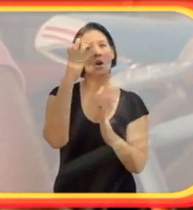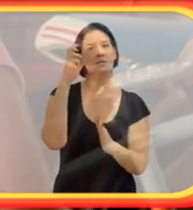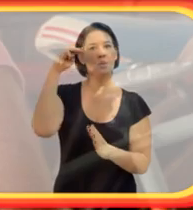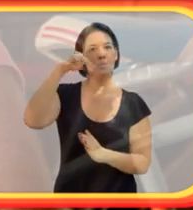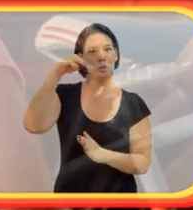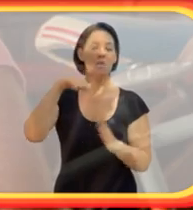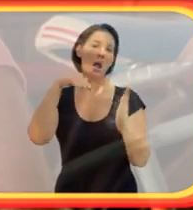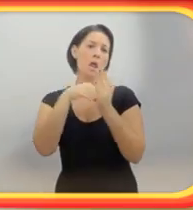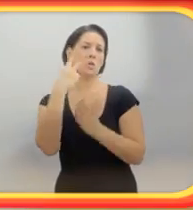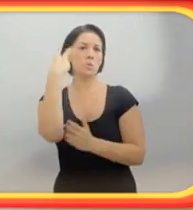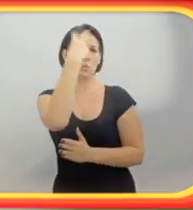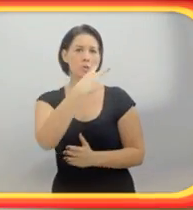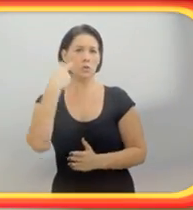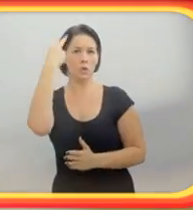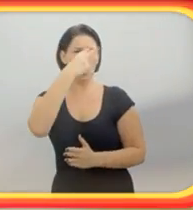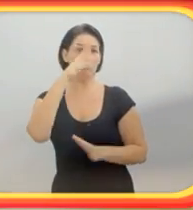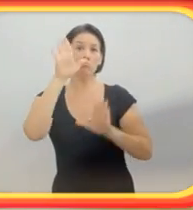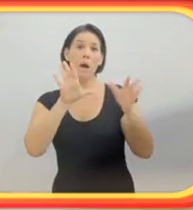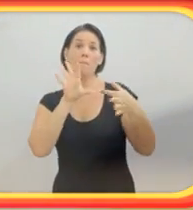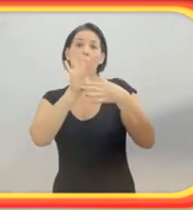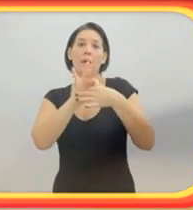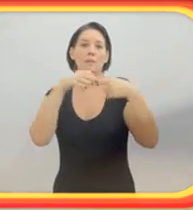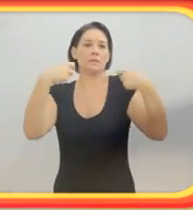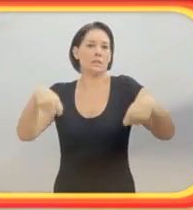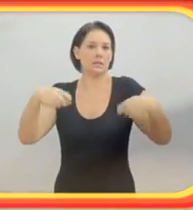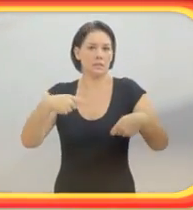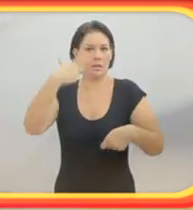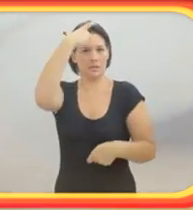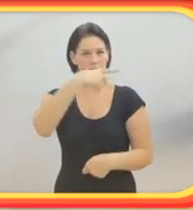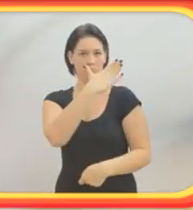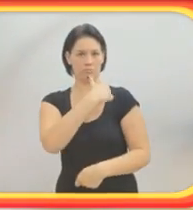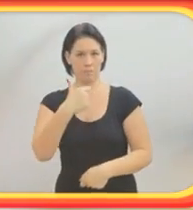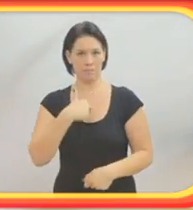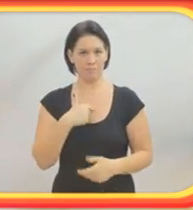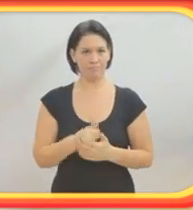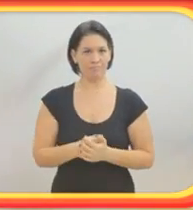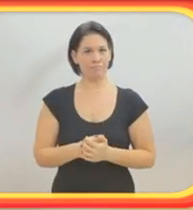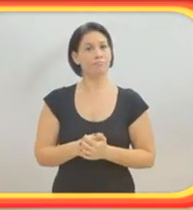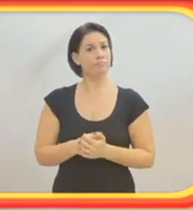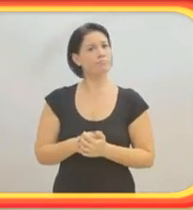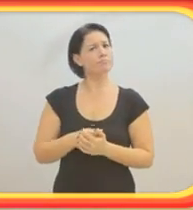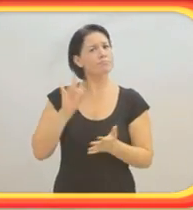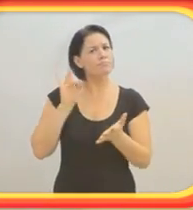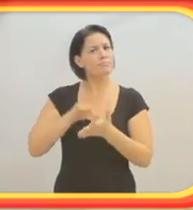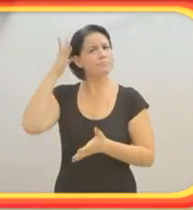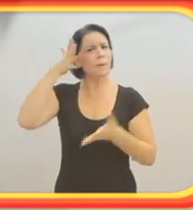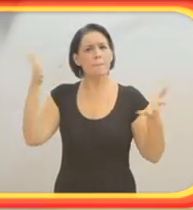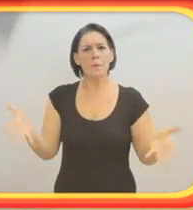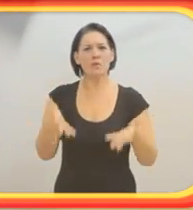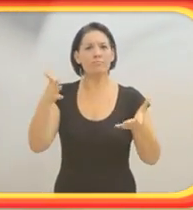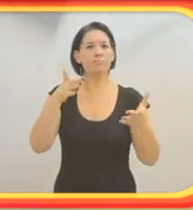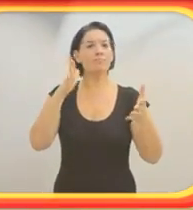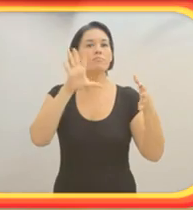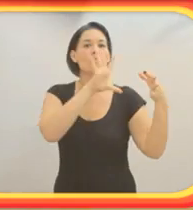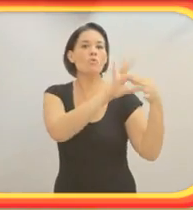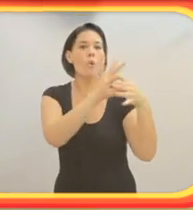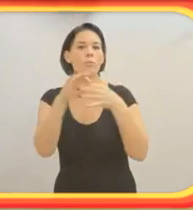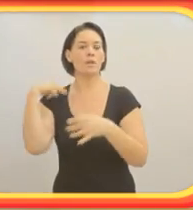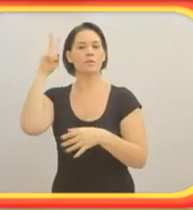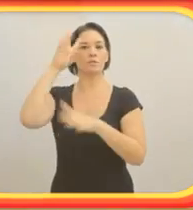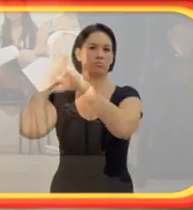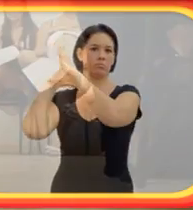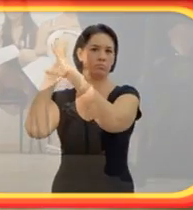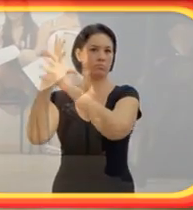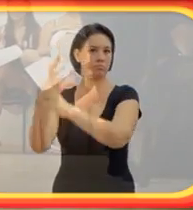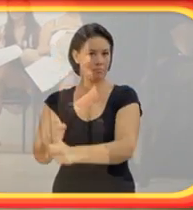ela dura de 45 minutos a duas horas, conforme a necessidade da pessoa que nos chama. É uma palestra realmente de